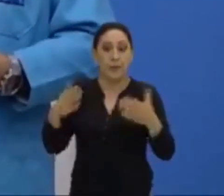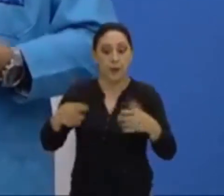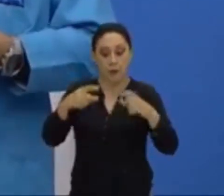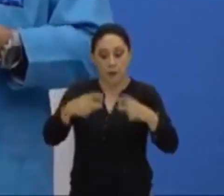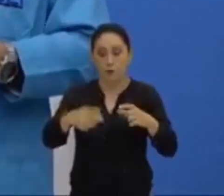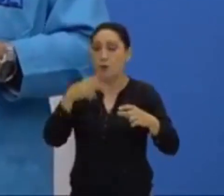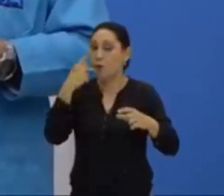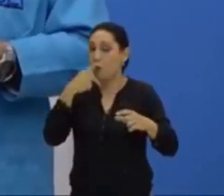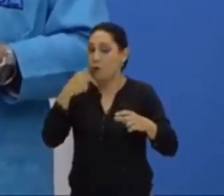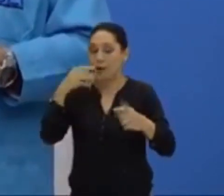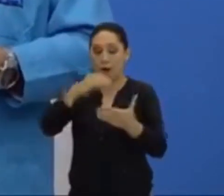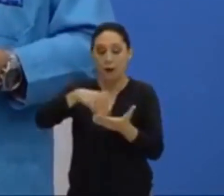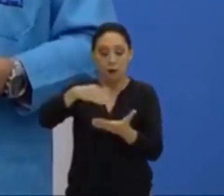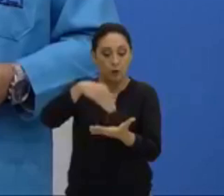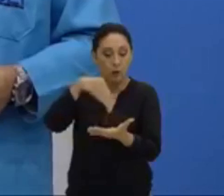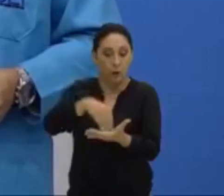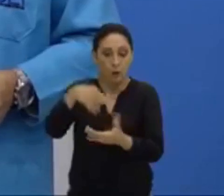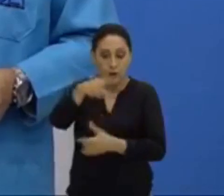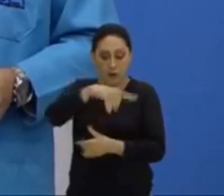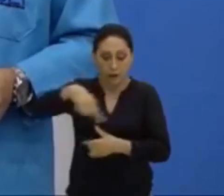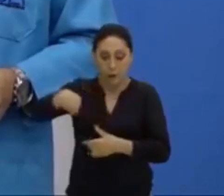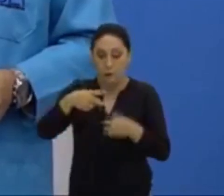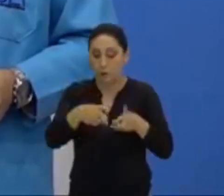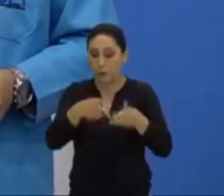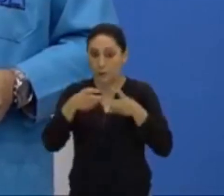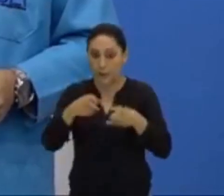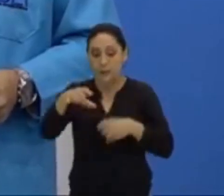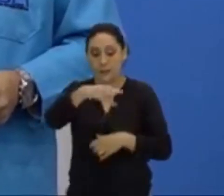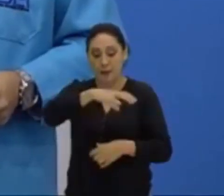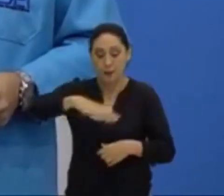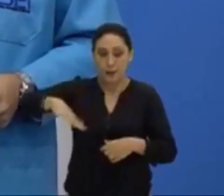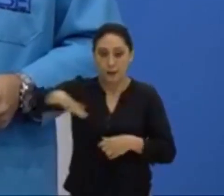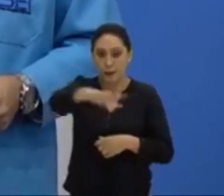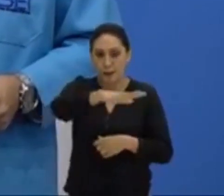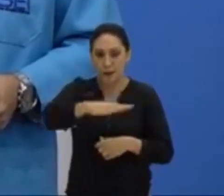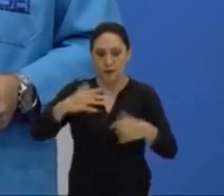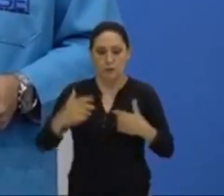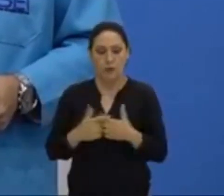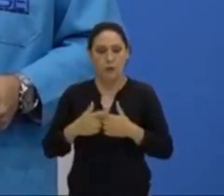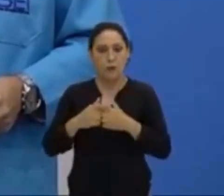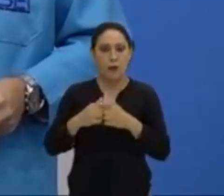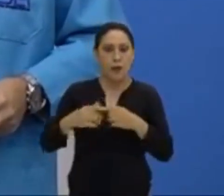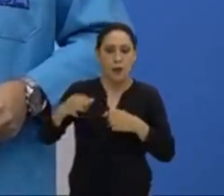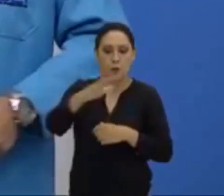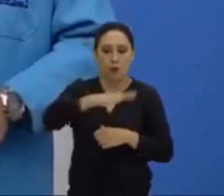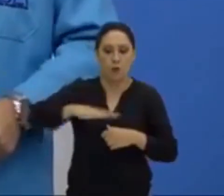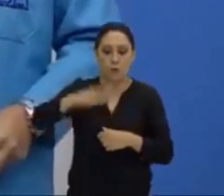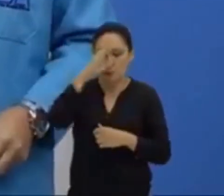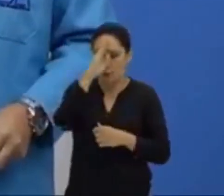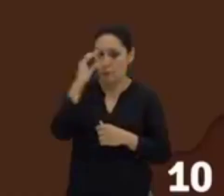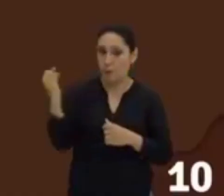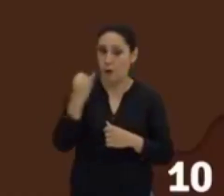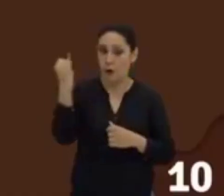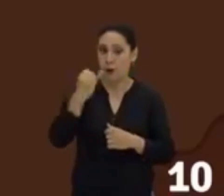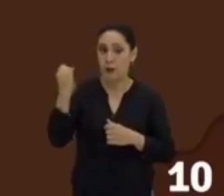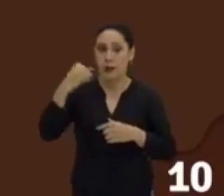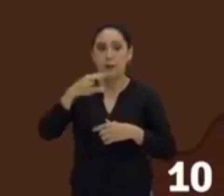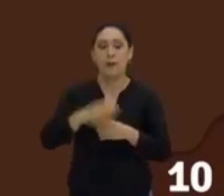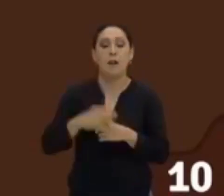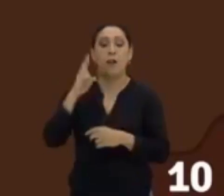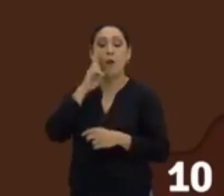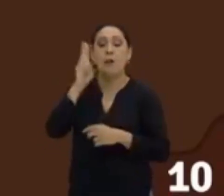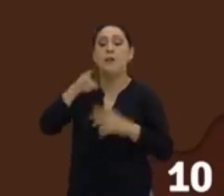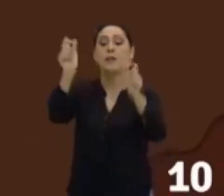quando se fala de Oriente Médio, tu vai perceber que é uma região estratégica no cenário mundial. Vem comigo aqui para o quadro para tu